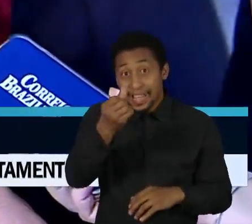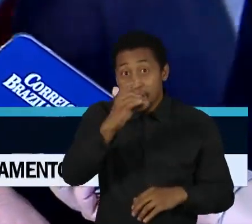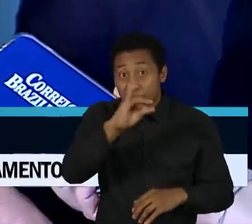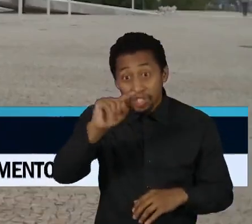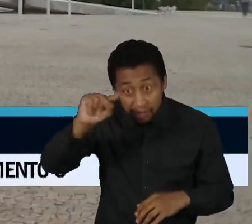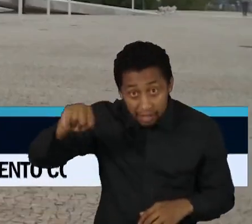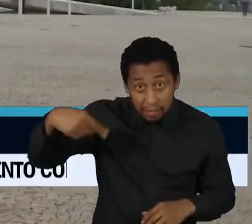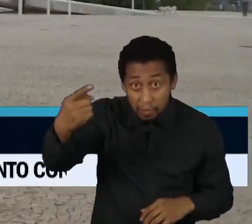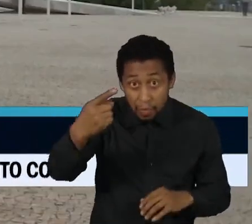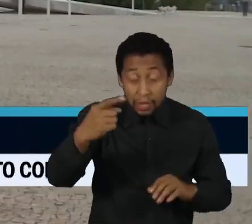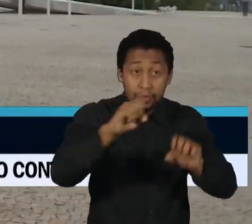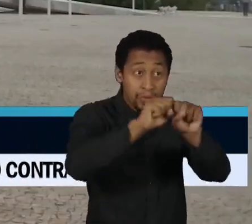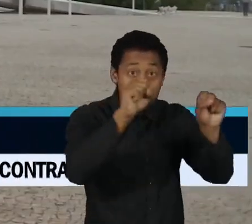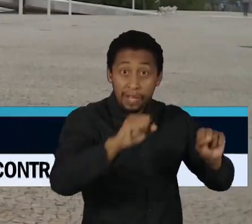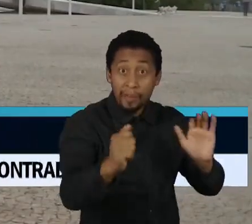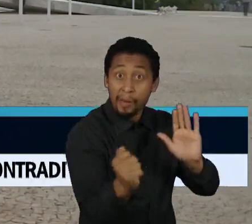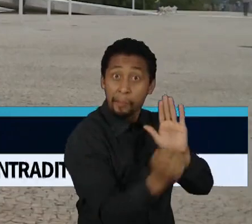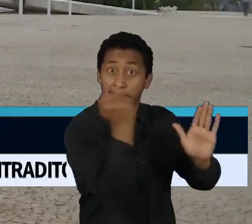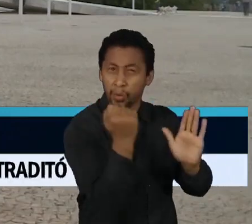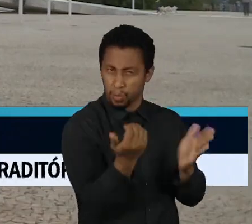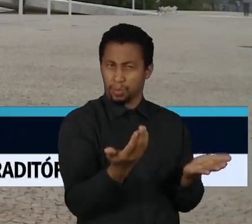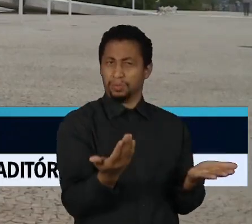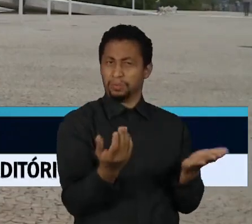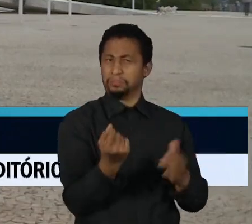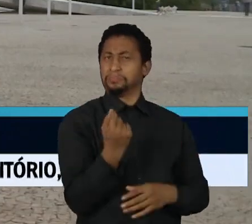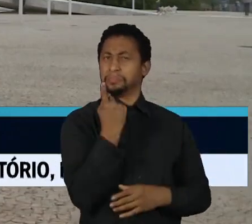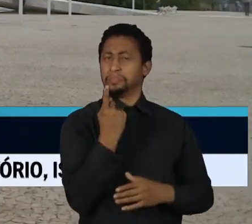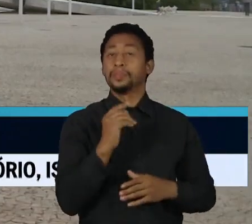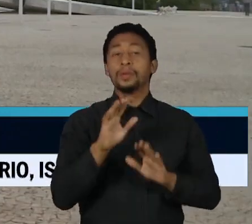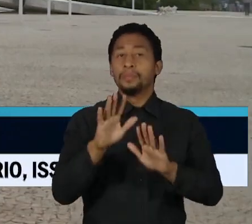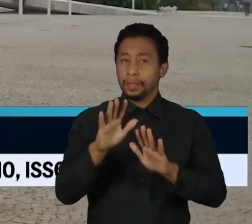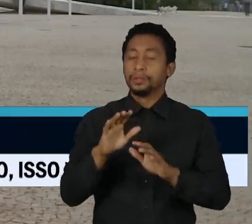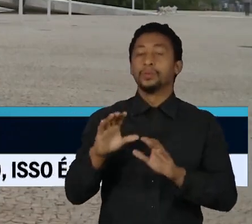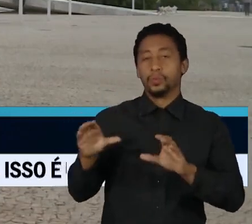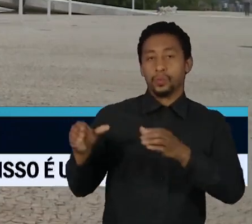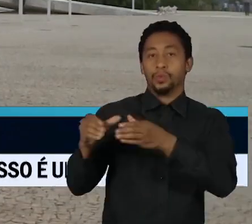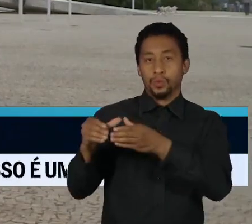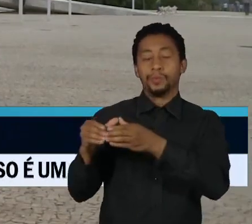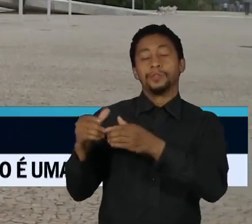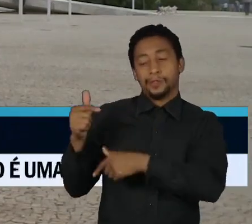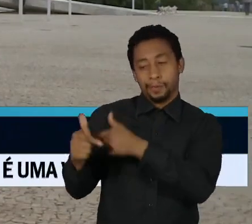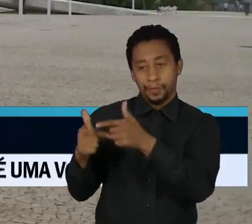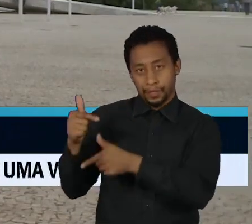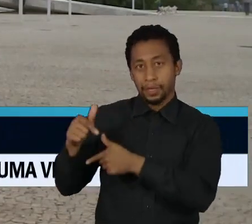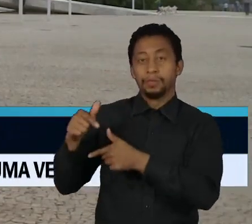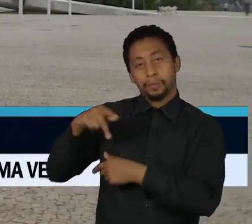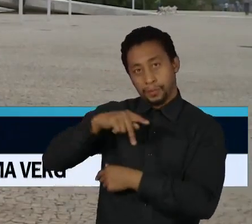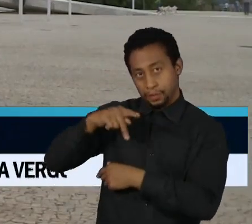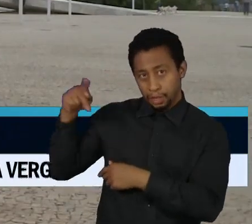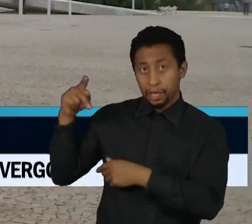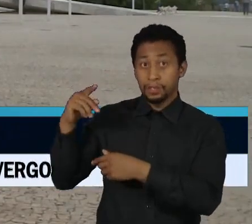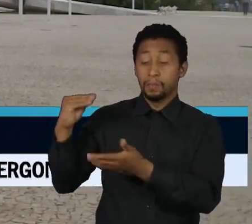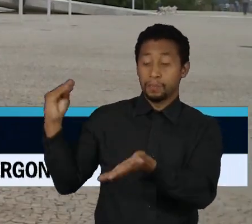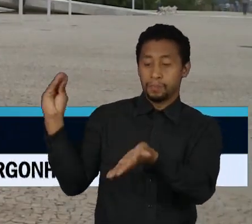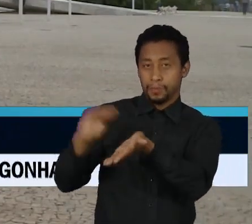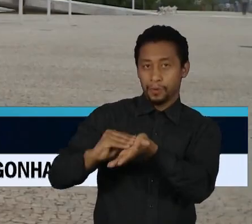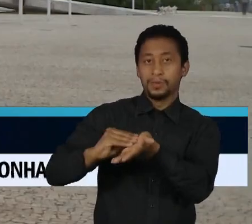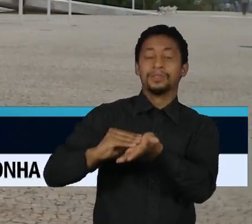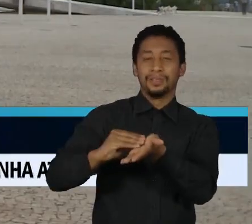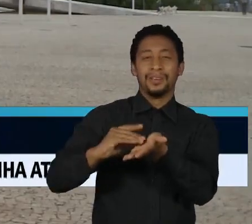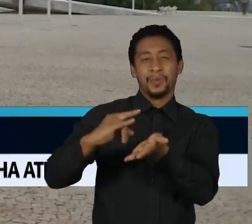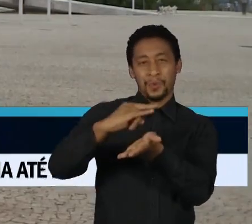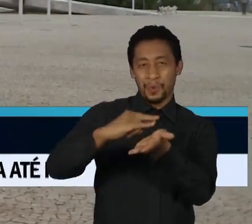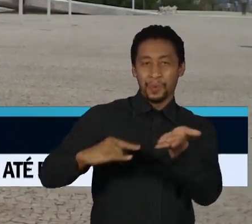excluído. Mas antes disso, a ajudância de ordens da presidência emitiu os certificados digitais de